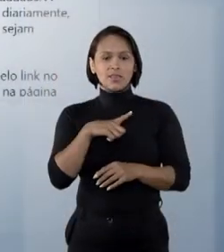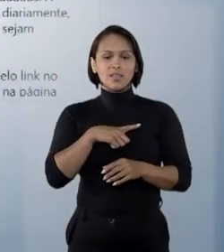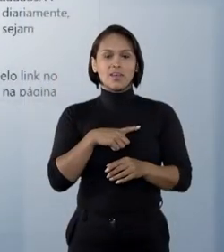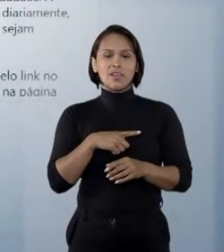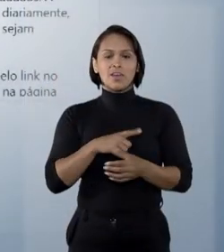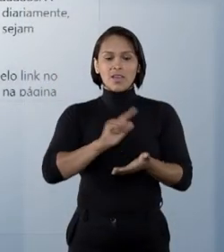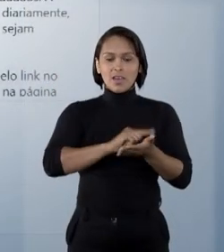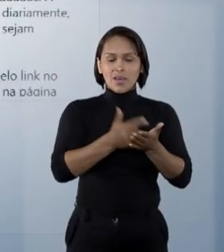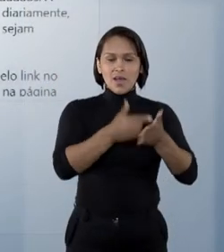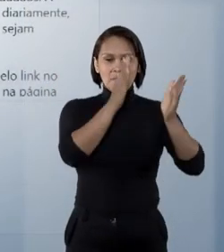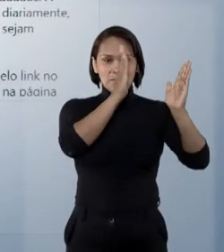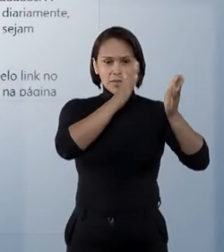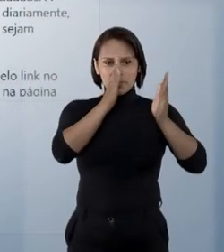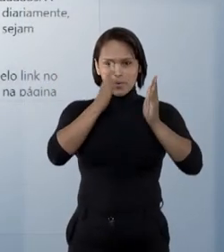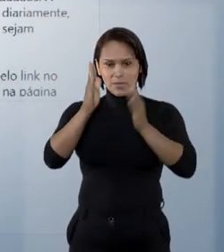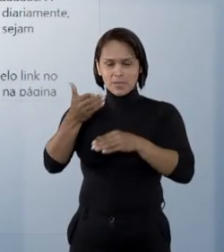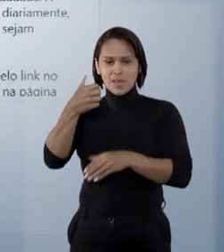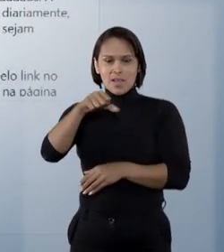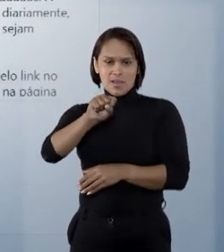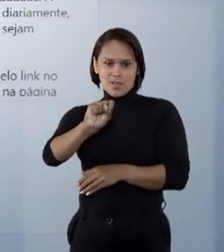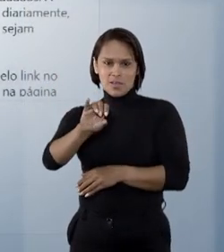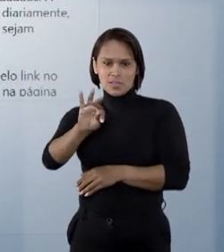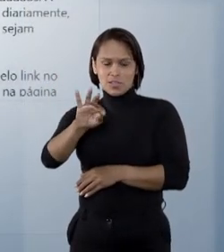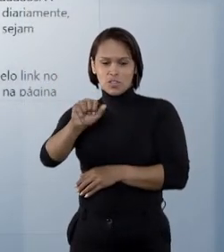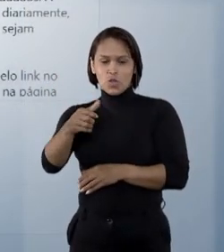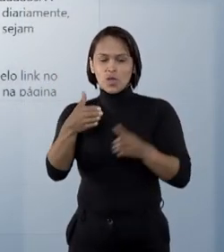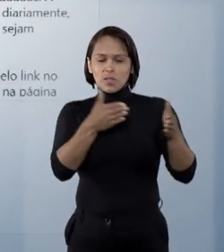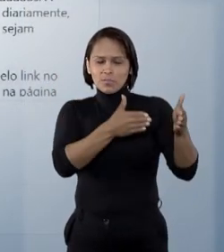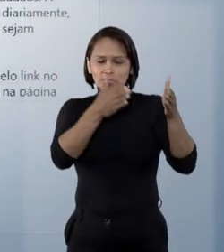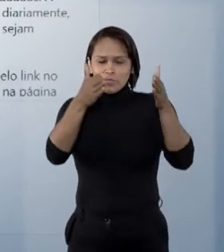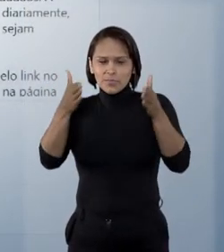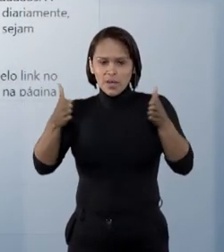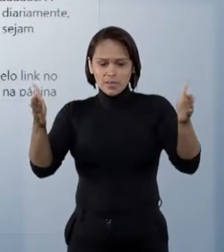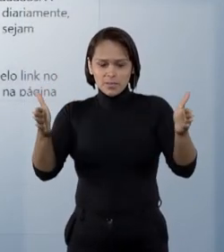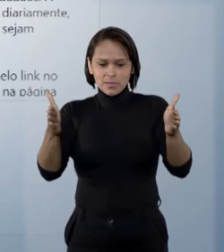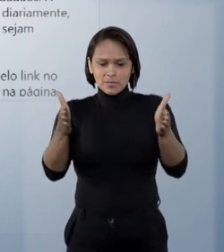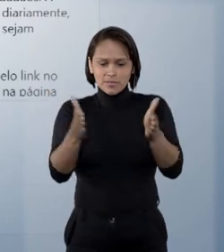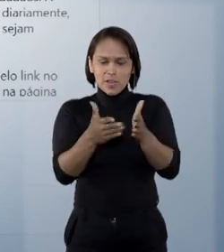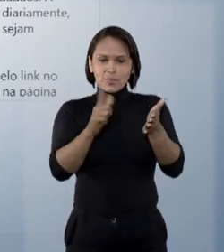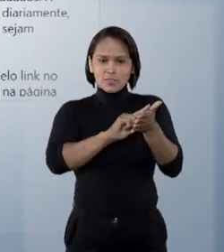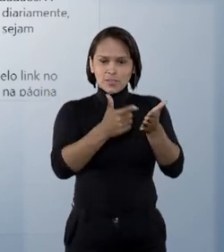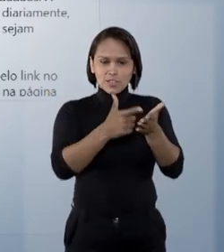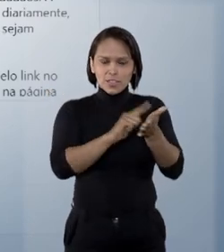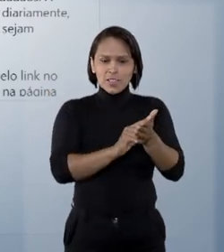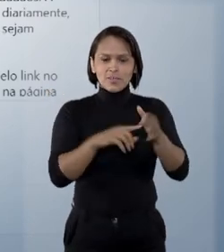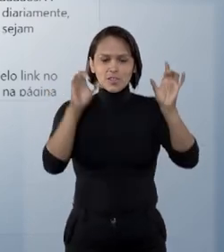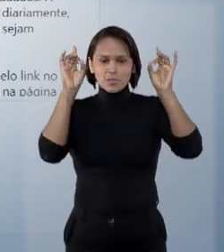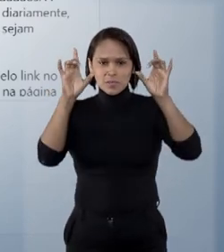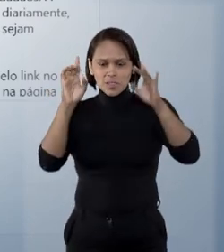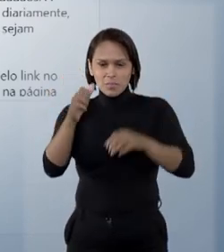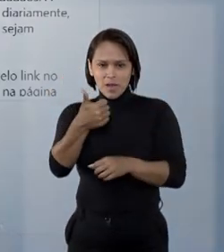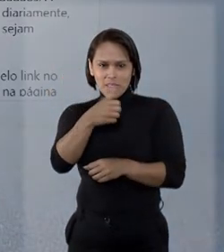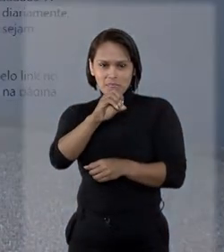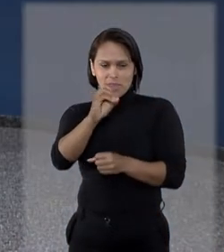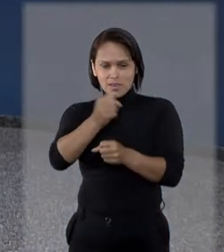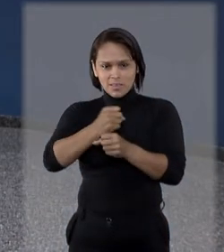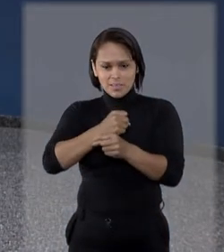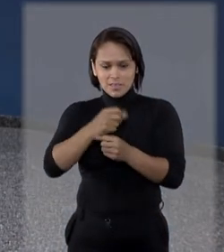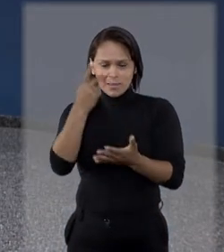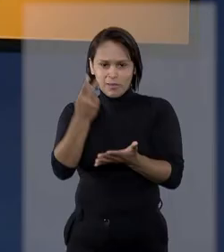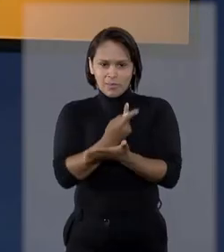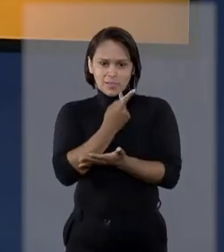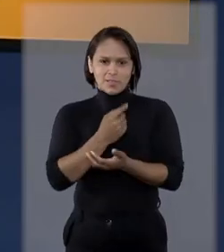está que a Biblioteca do STJ lançou uma coletânea com os principais atos normativos da Corte nos últimos 10